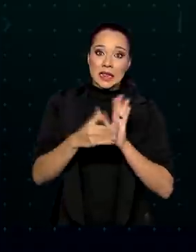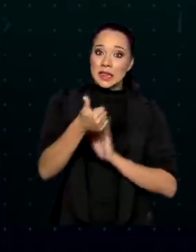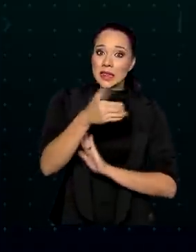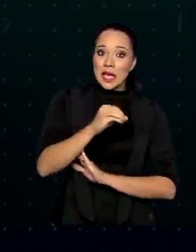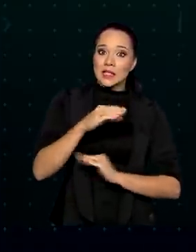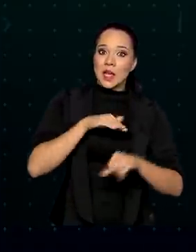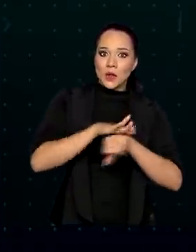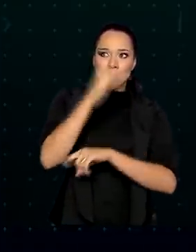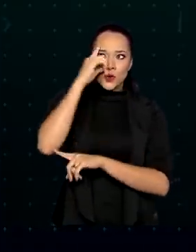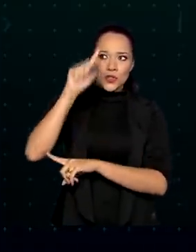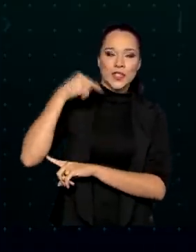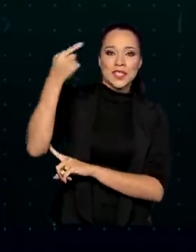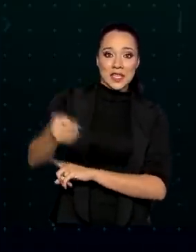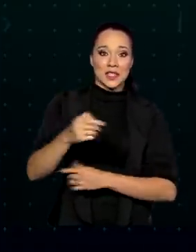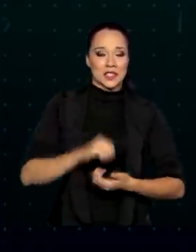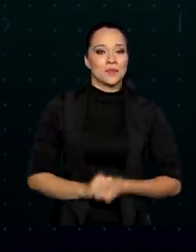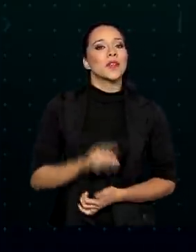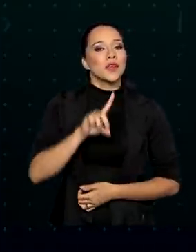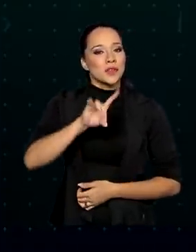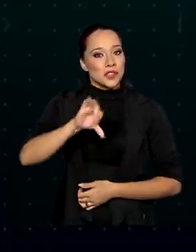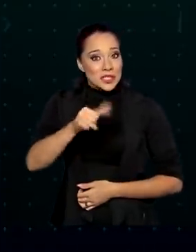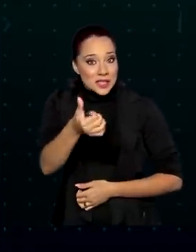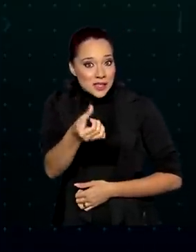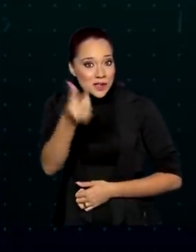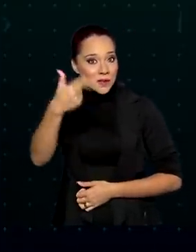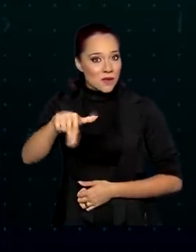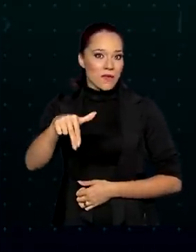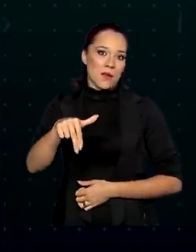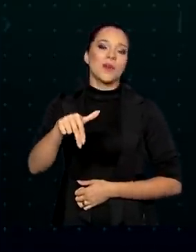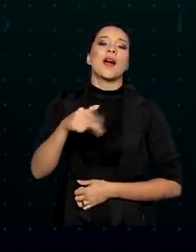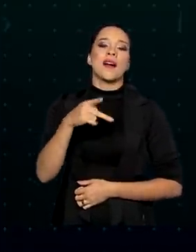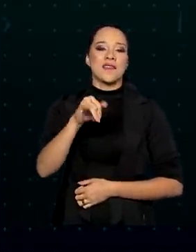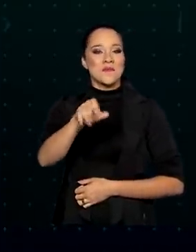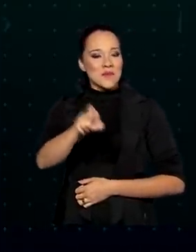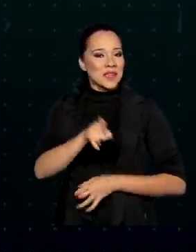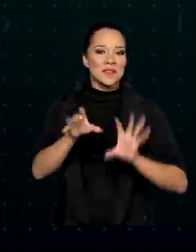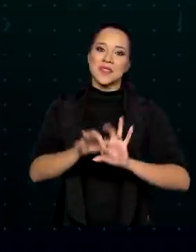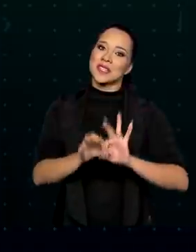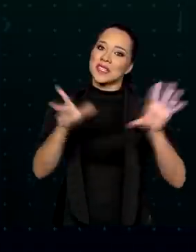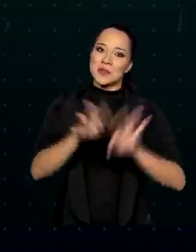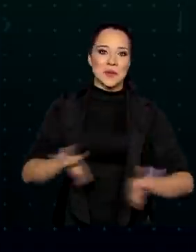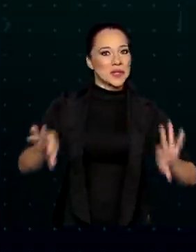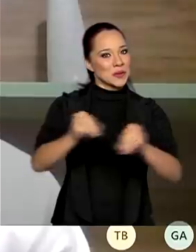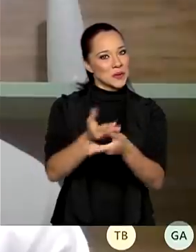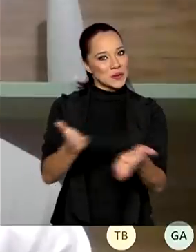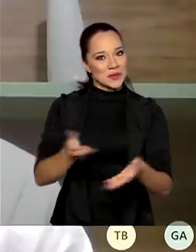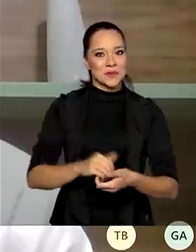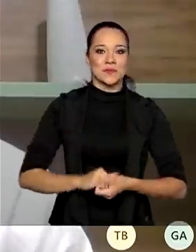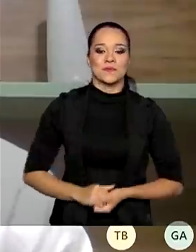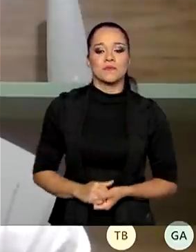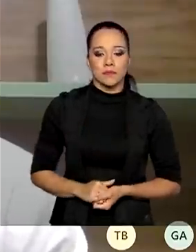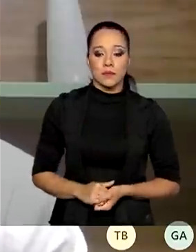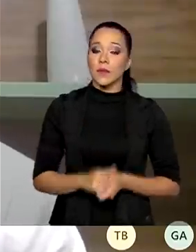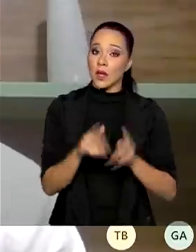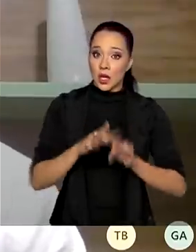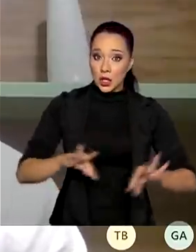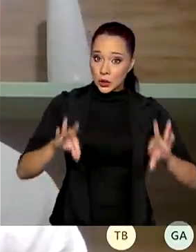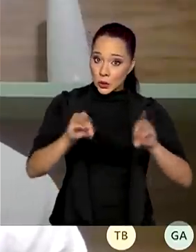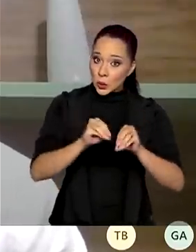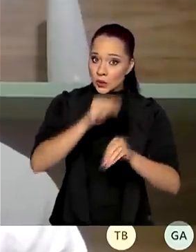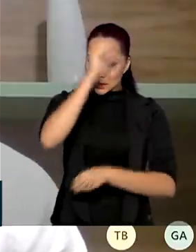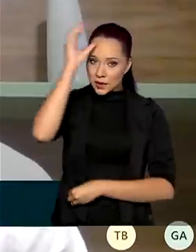do dia seguinte. E a partir do dia 16 de novembro, o PIX fica disponível para todos. Todos os clientes